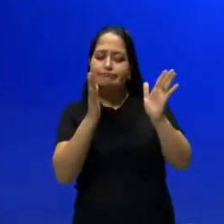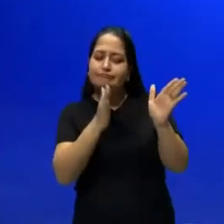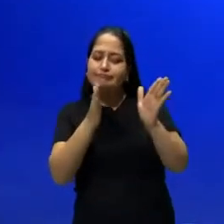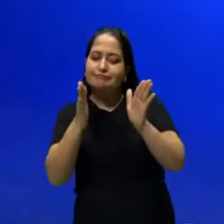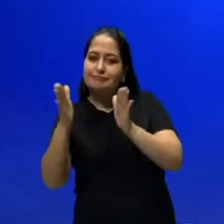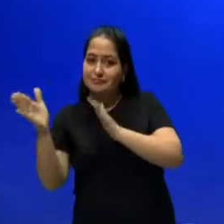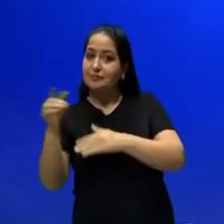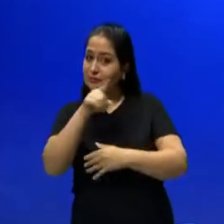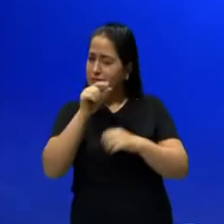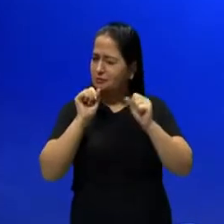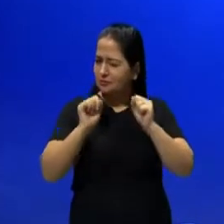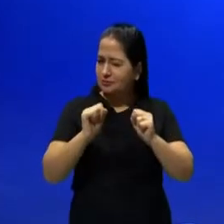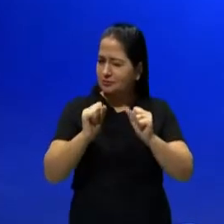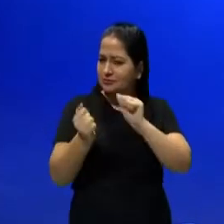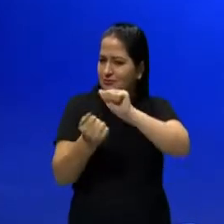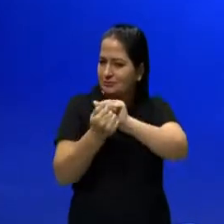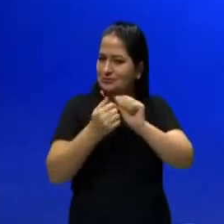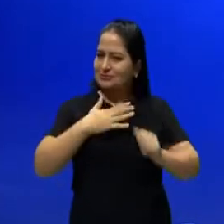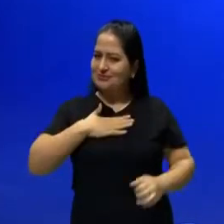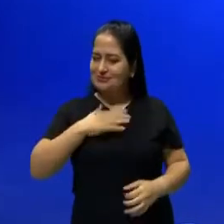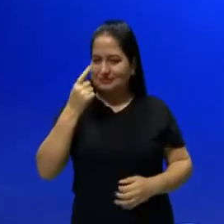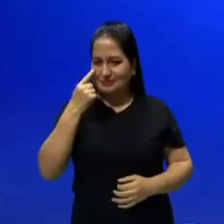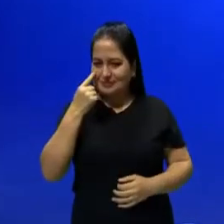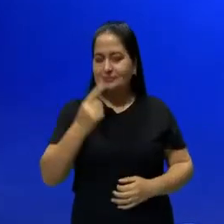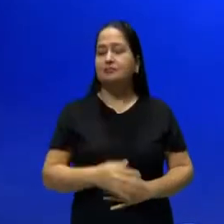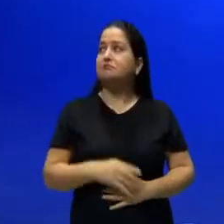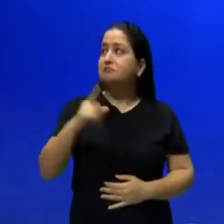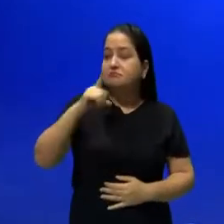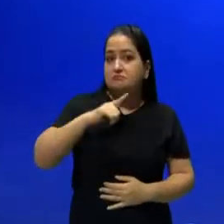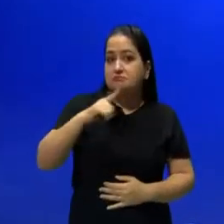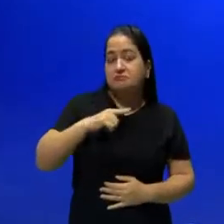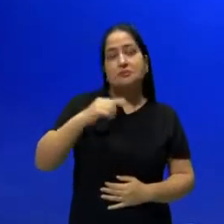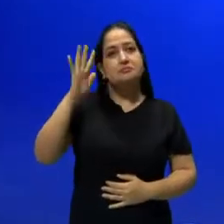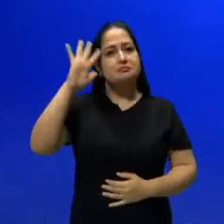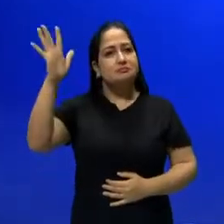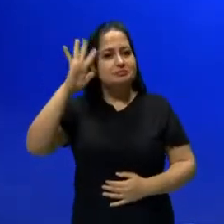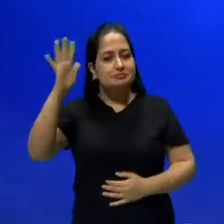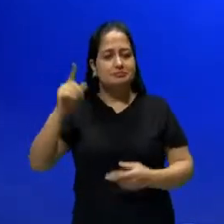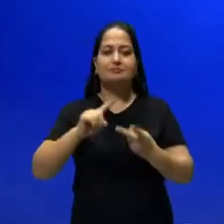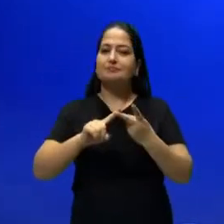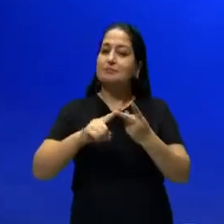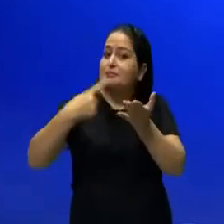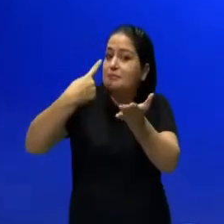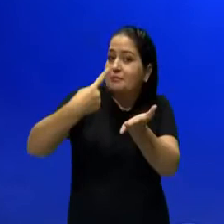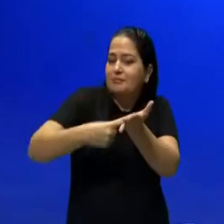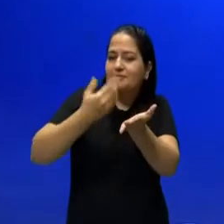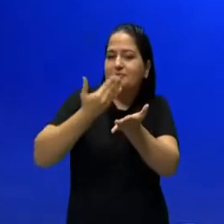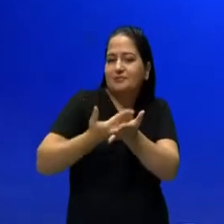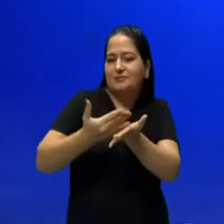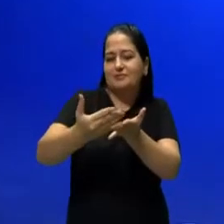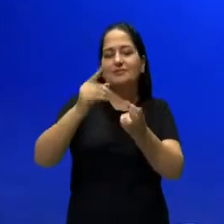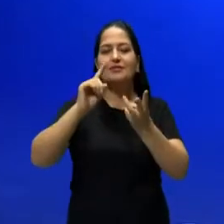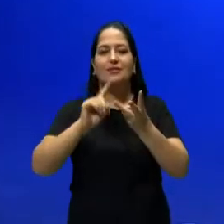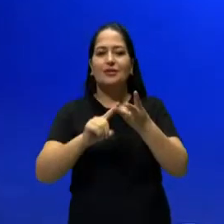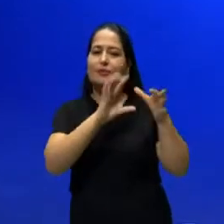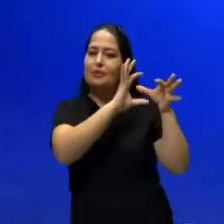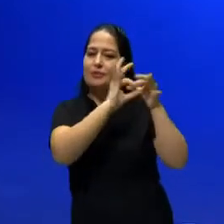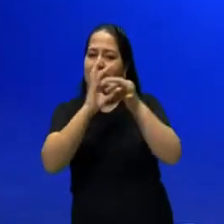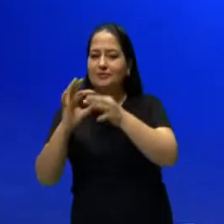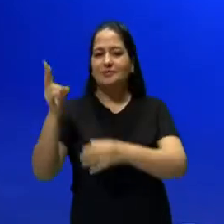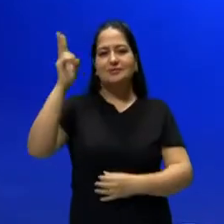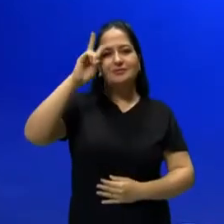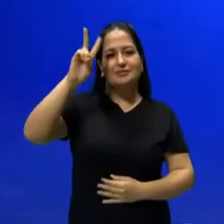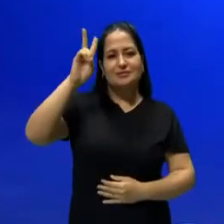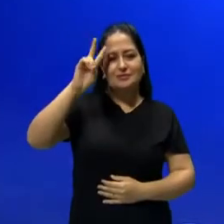maneira, você pode acompanhar comigo. Nós teremos as expectativas, os marcos iniciais, o contexto histórico,